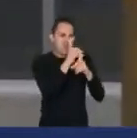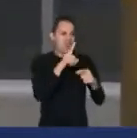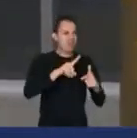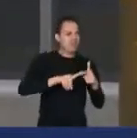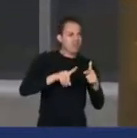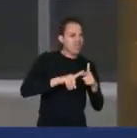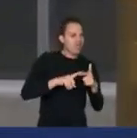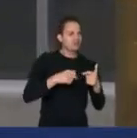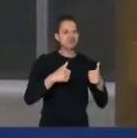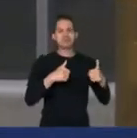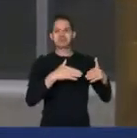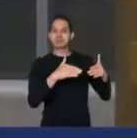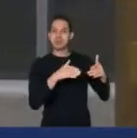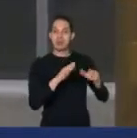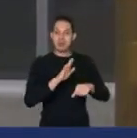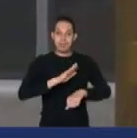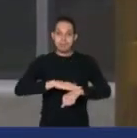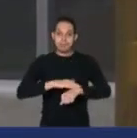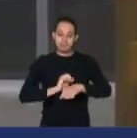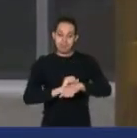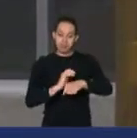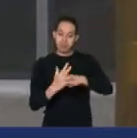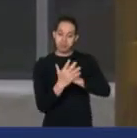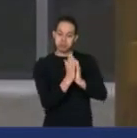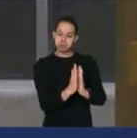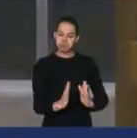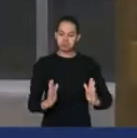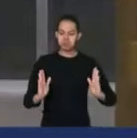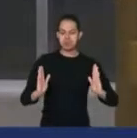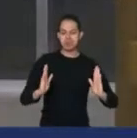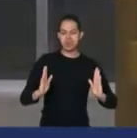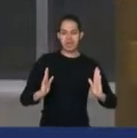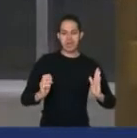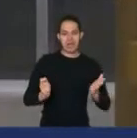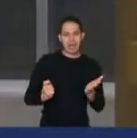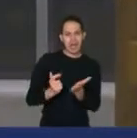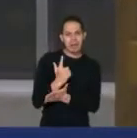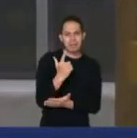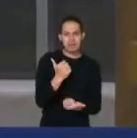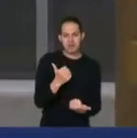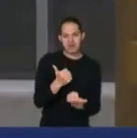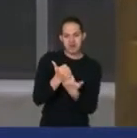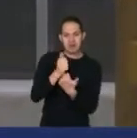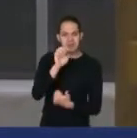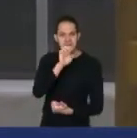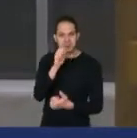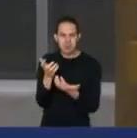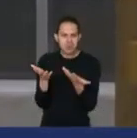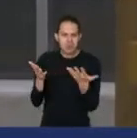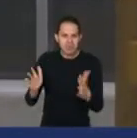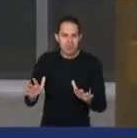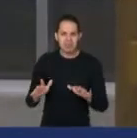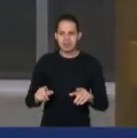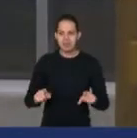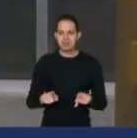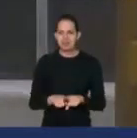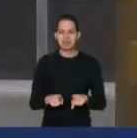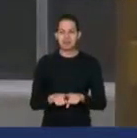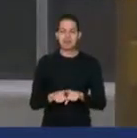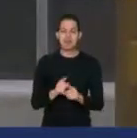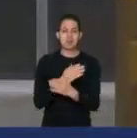durante a pandemia, que não queria aprovar aqui o auxílio emergencial, e nem a questão do